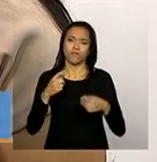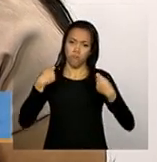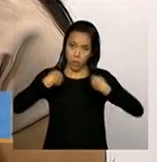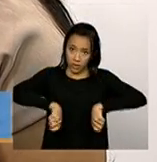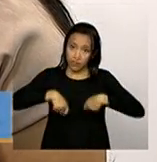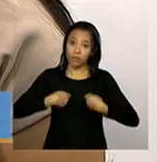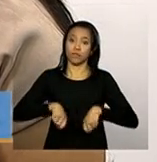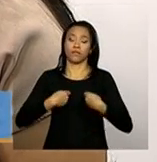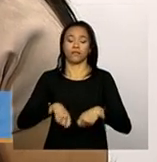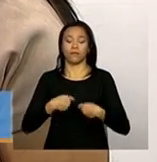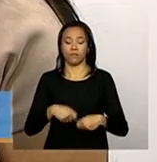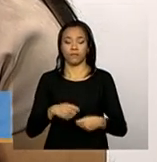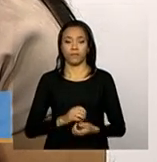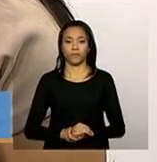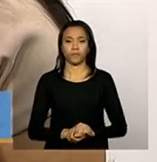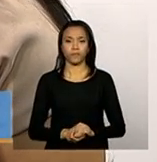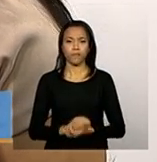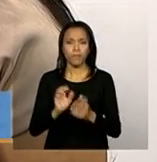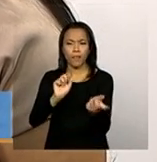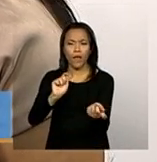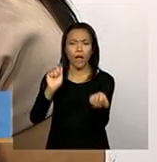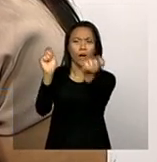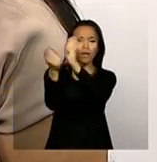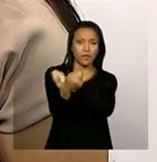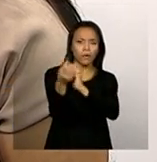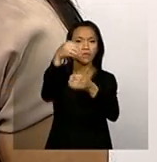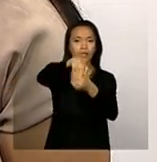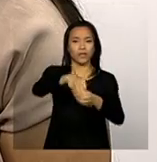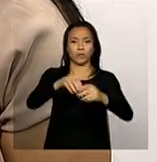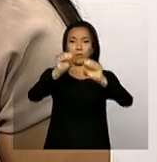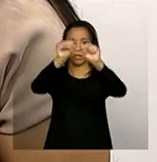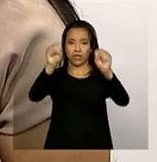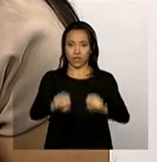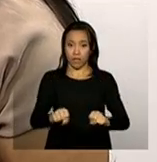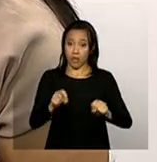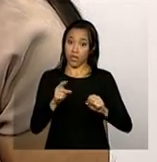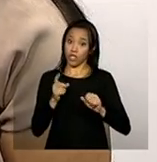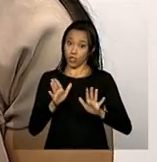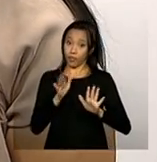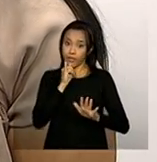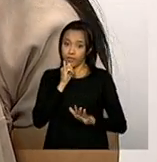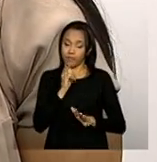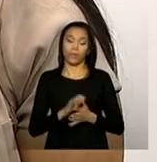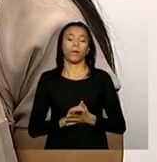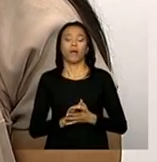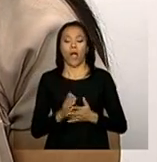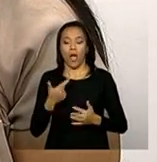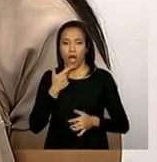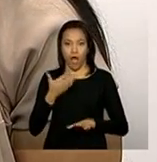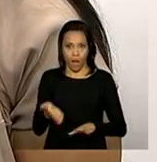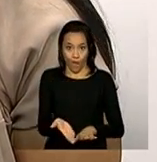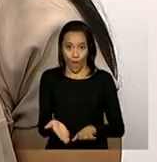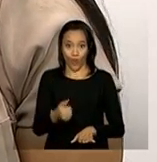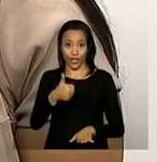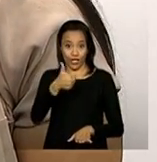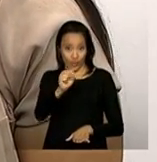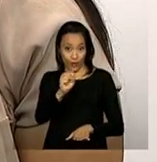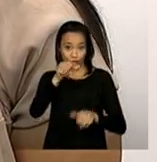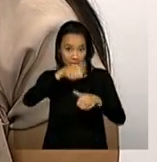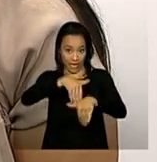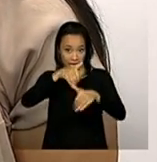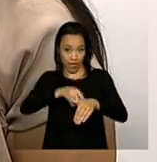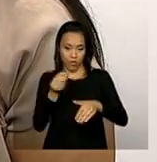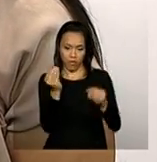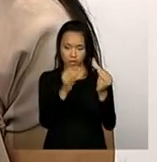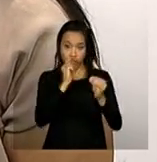faça a adequação no sistema. Então, uma vez que ele preencheu, por exemplo, agora no dia 18 de setembro, ele pode